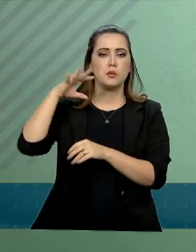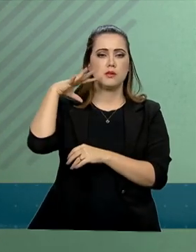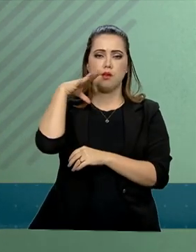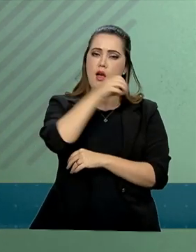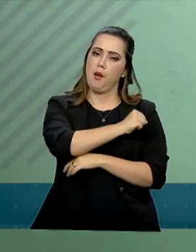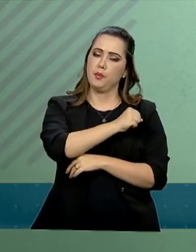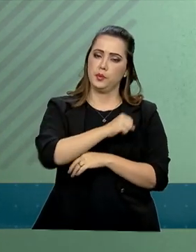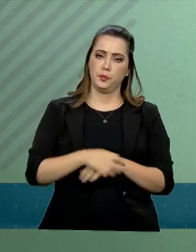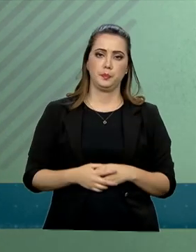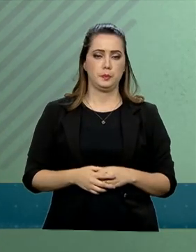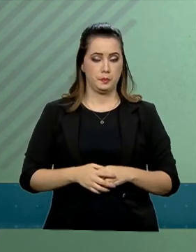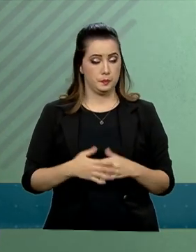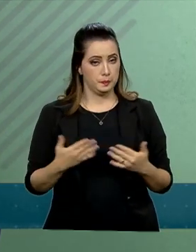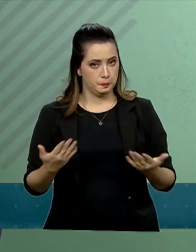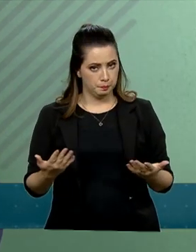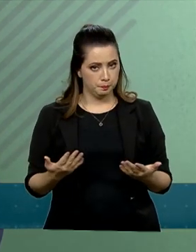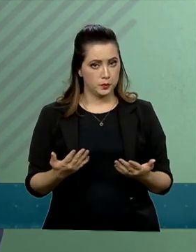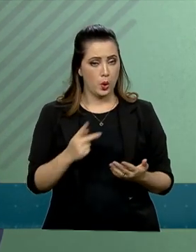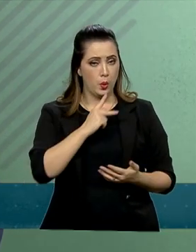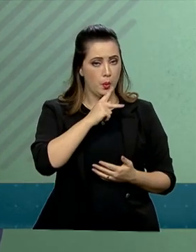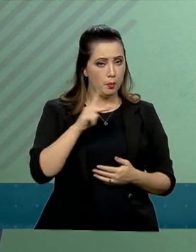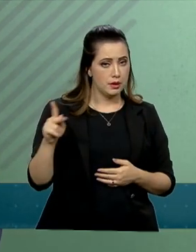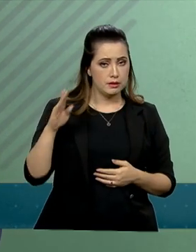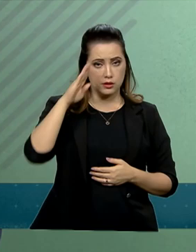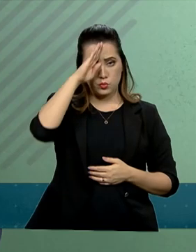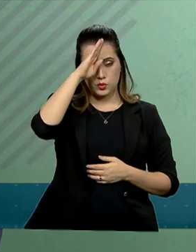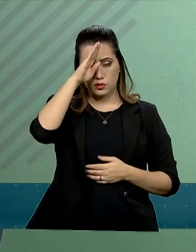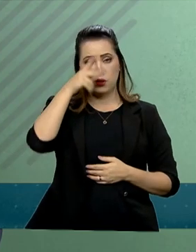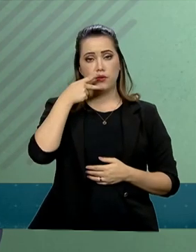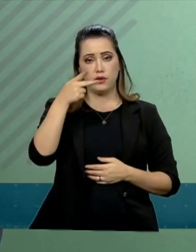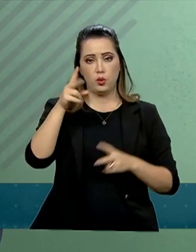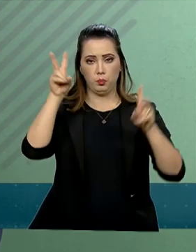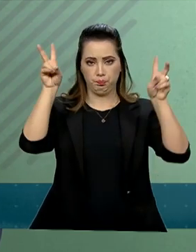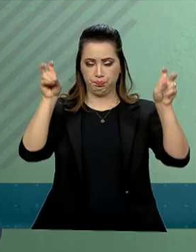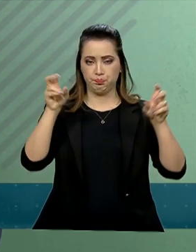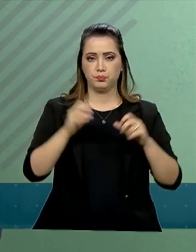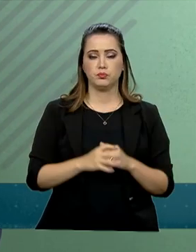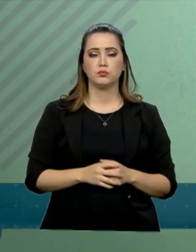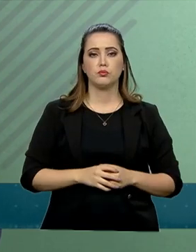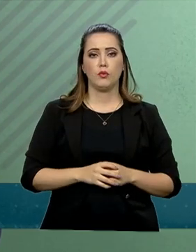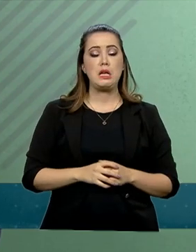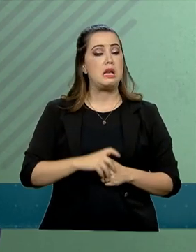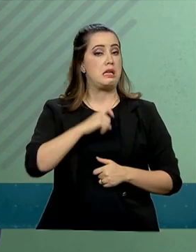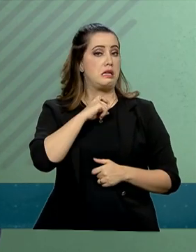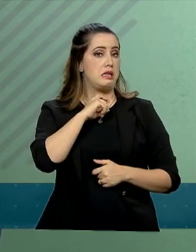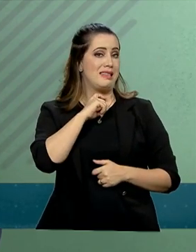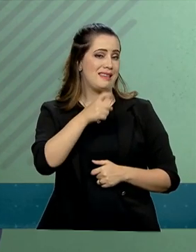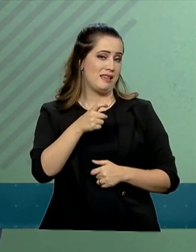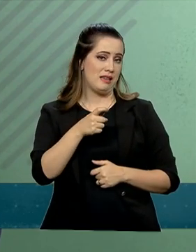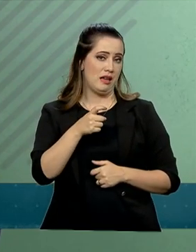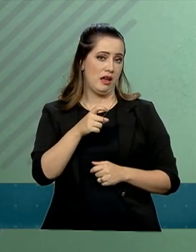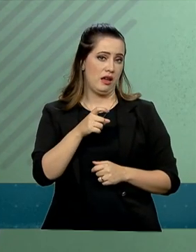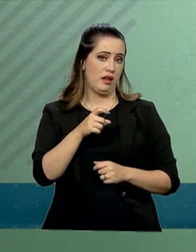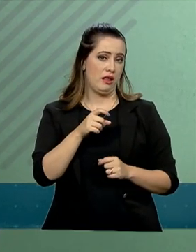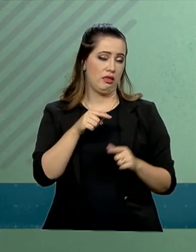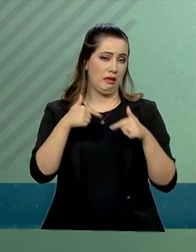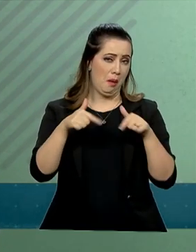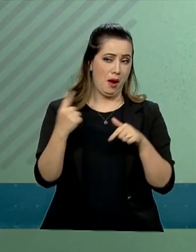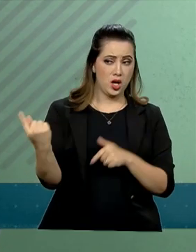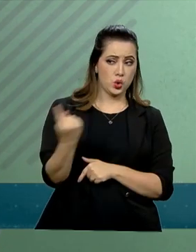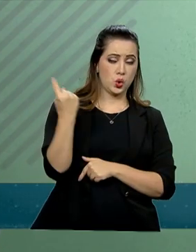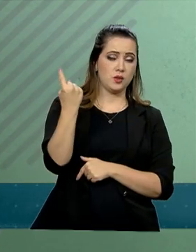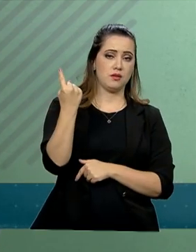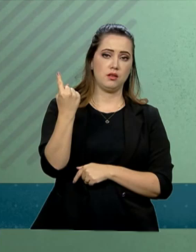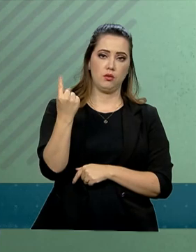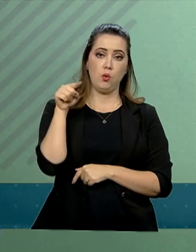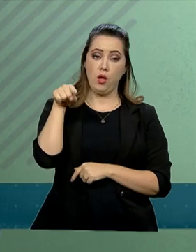possível. Segundo ele, abro aspas, ninguém faz nada sozinho. É a força